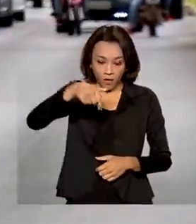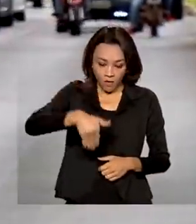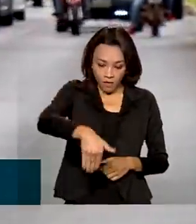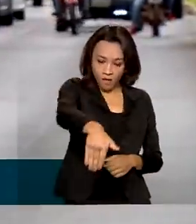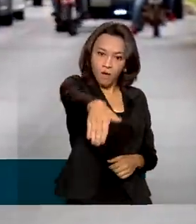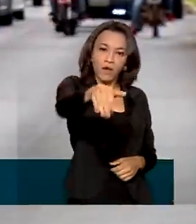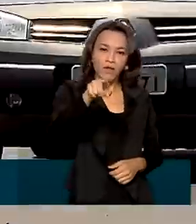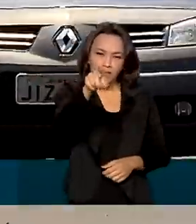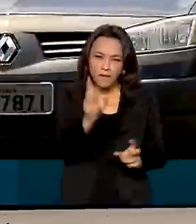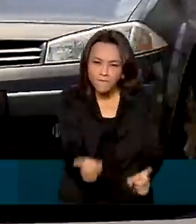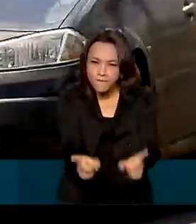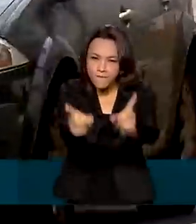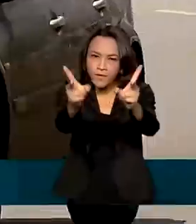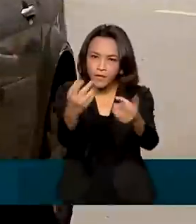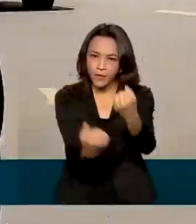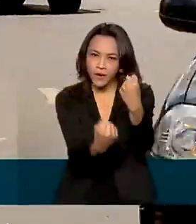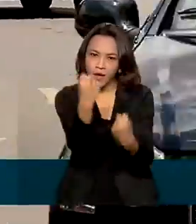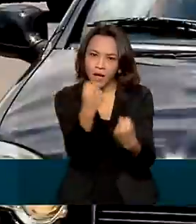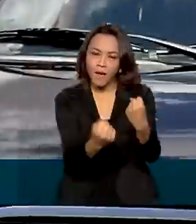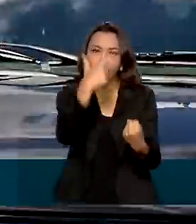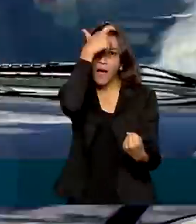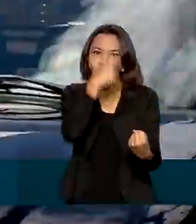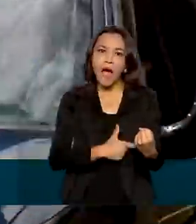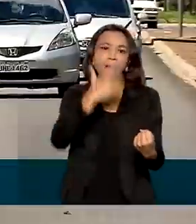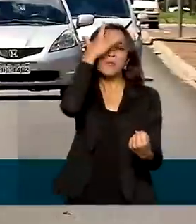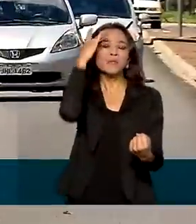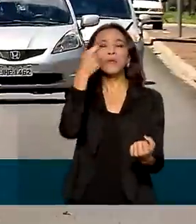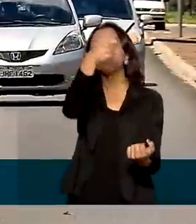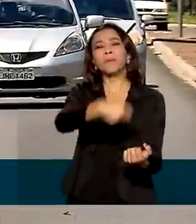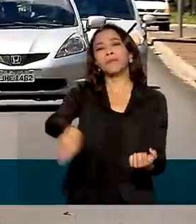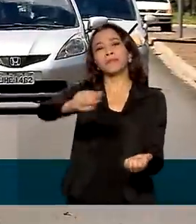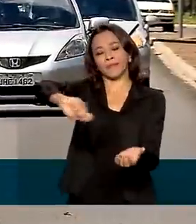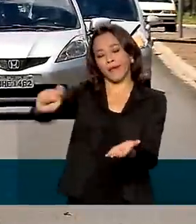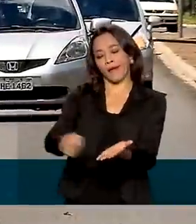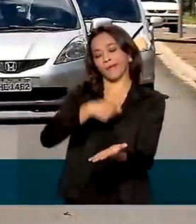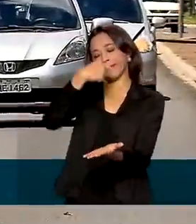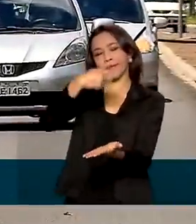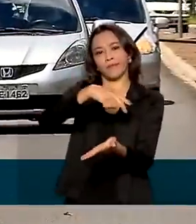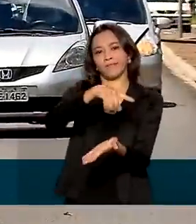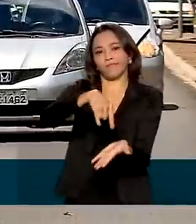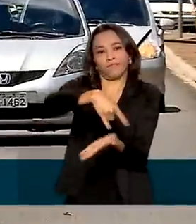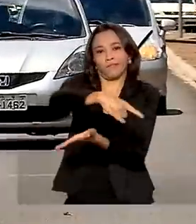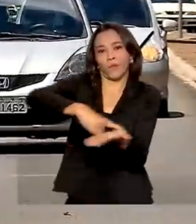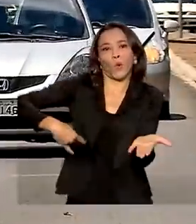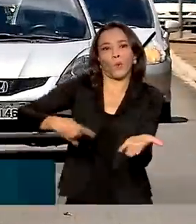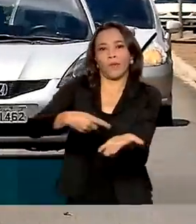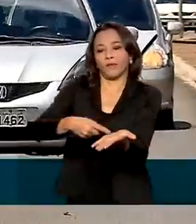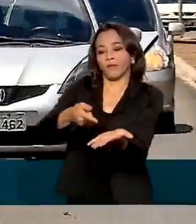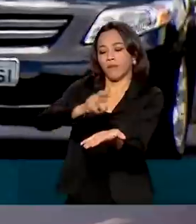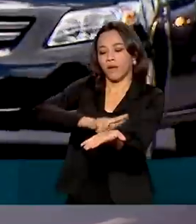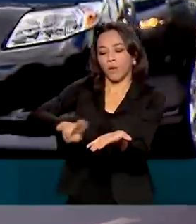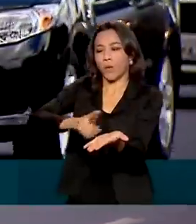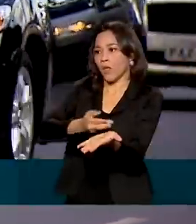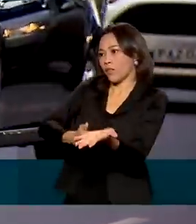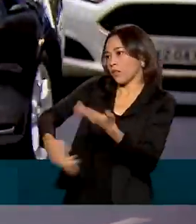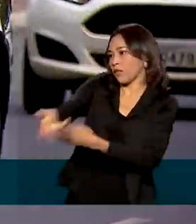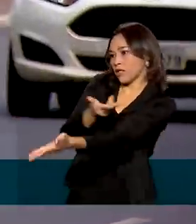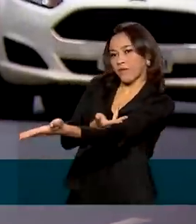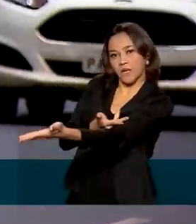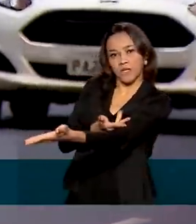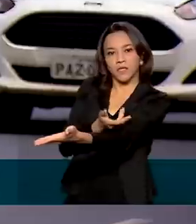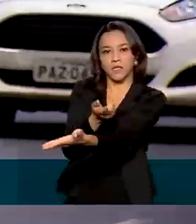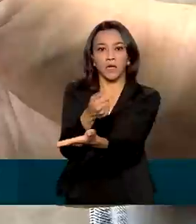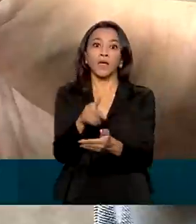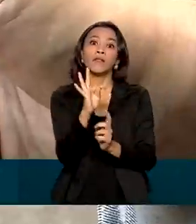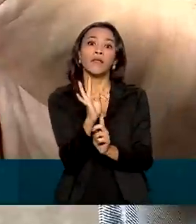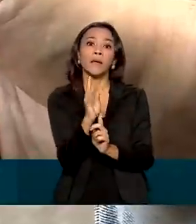ao vender o veículo, o proprietário não precisa mais assinar o documento físico de transferência, conhecido como